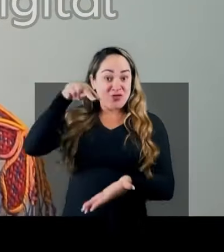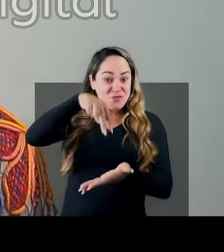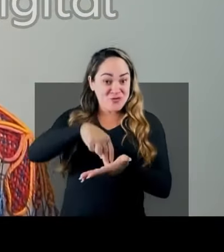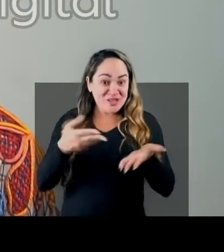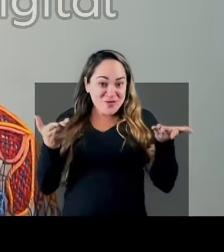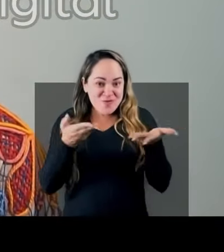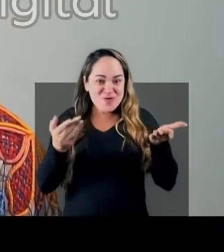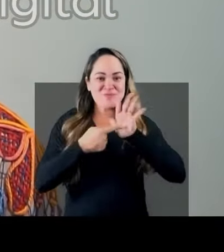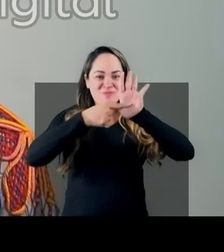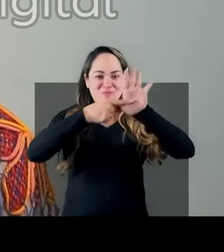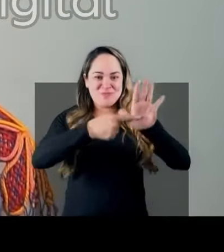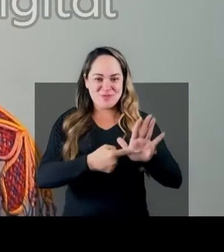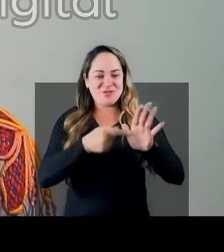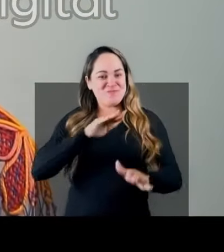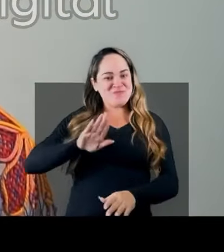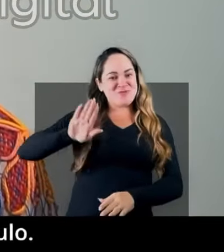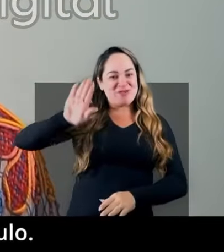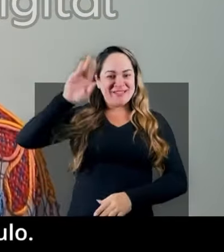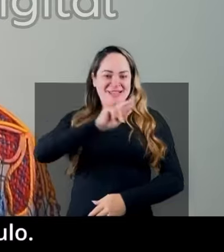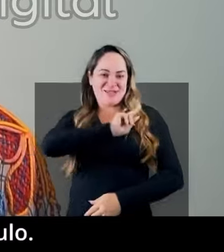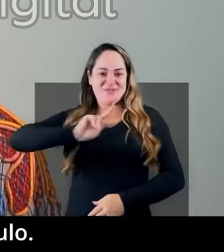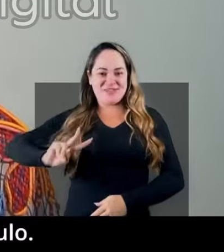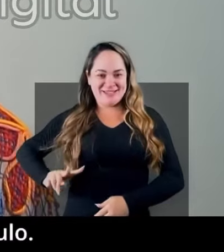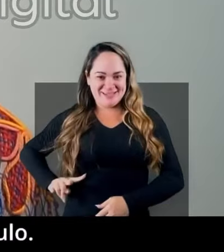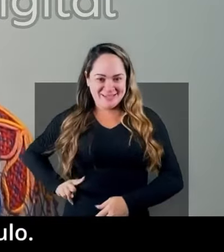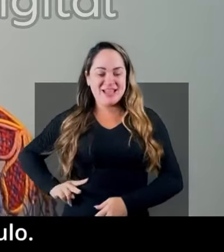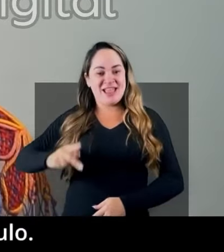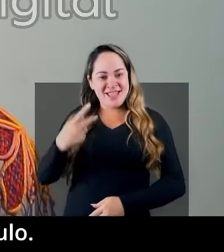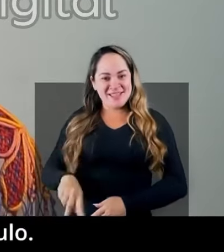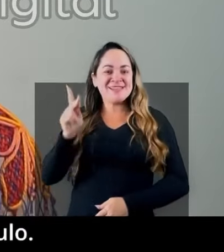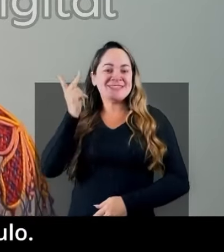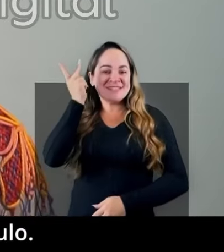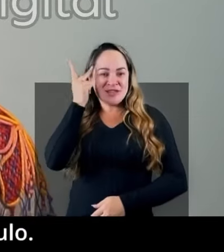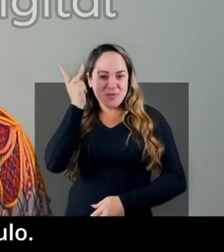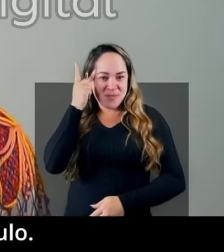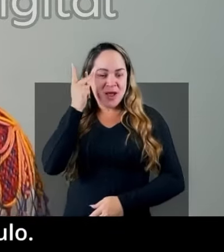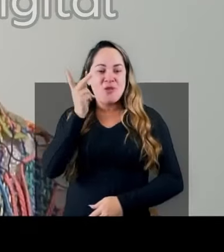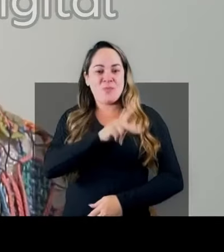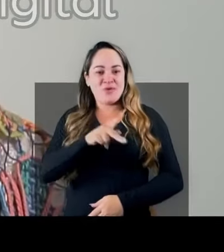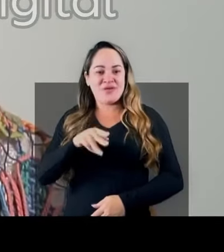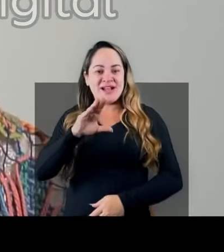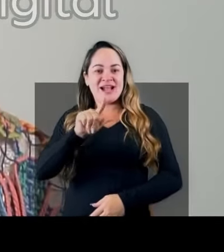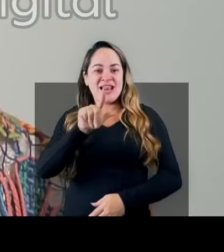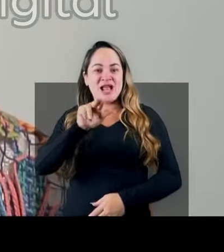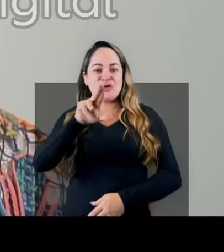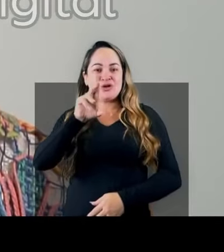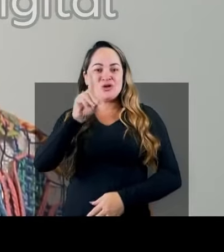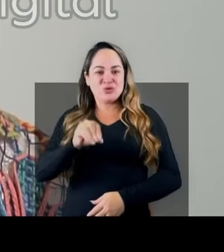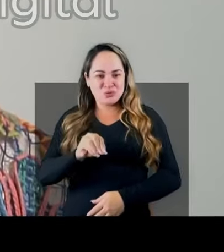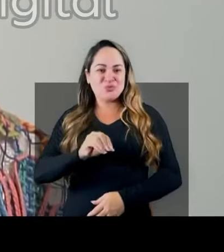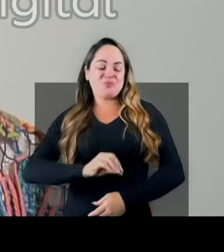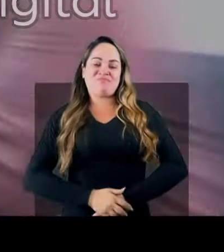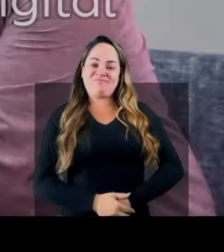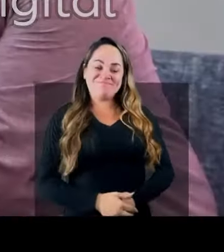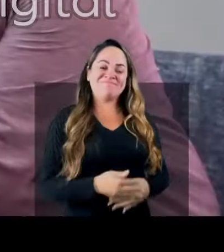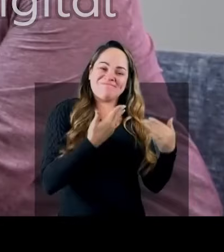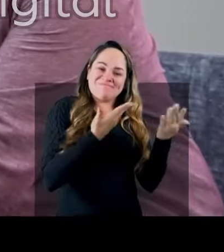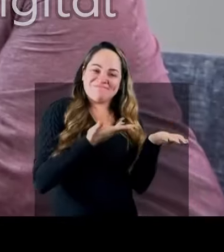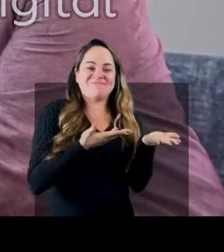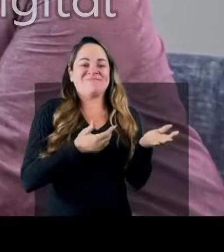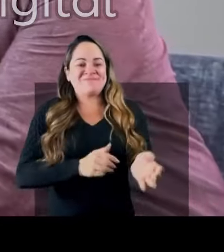Estou vindo aqui hoje para te apresentar o meu candidato a vereador na cidade de São Paulo, professor Claudio Fonseca.